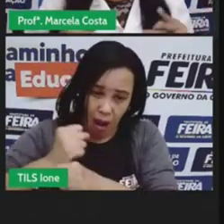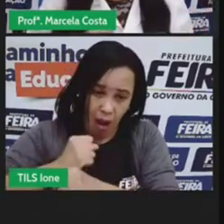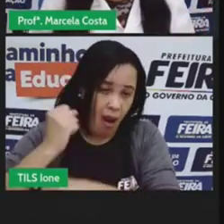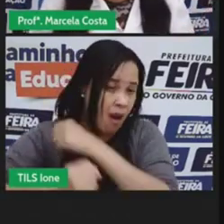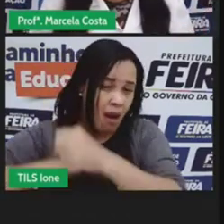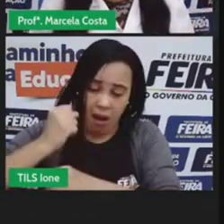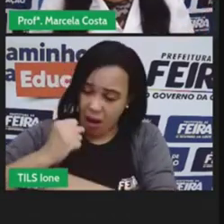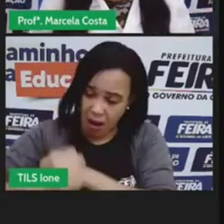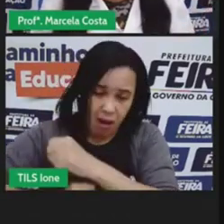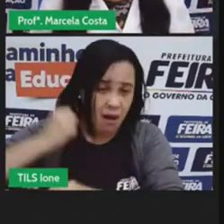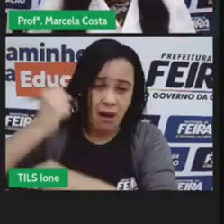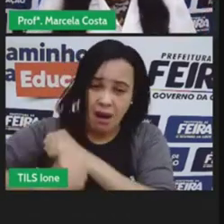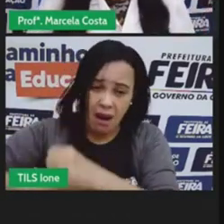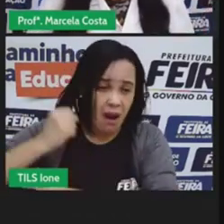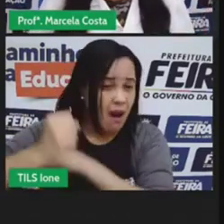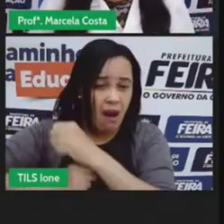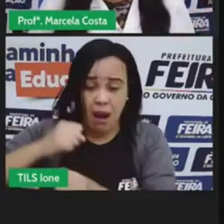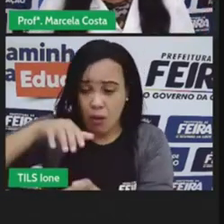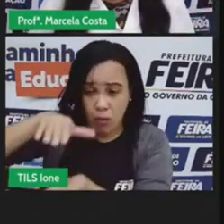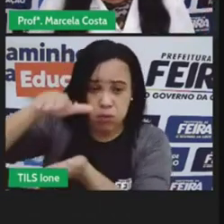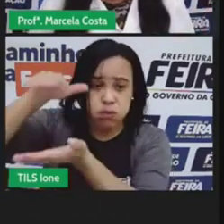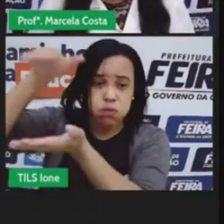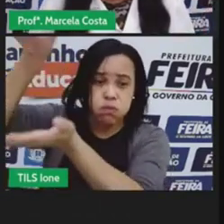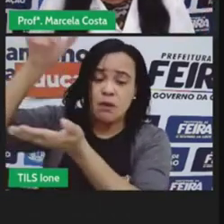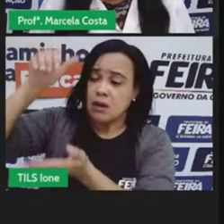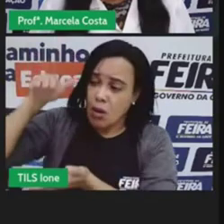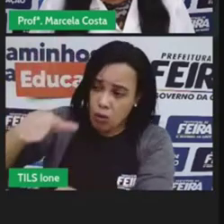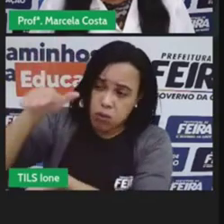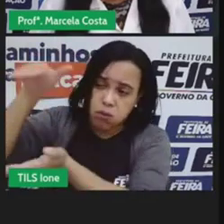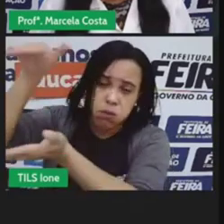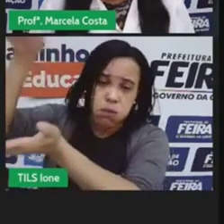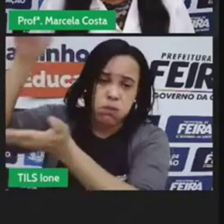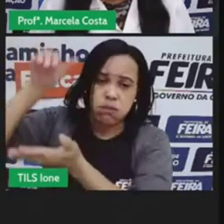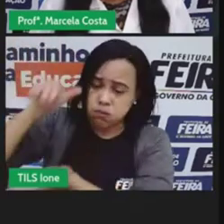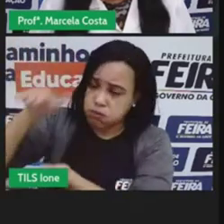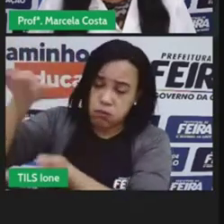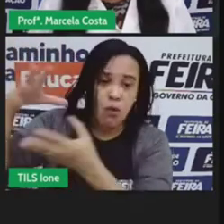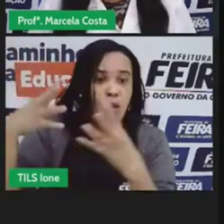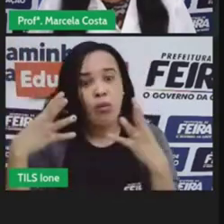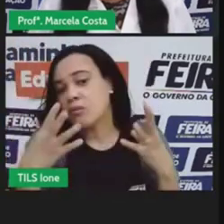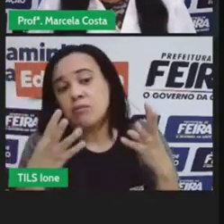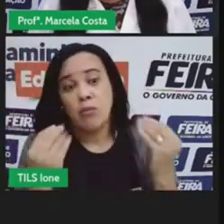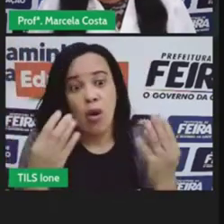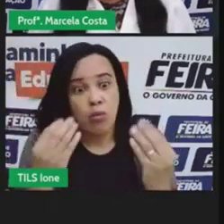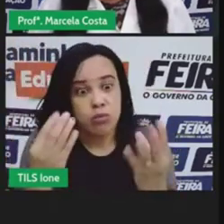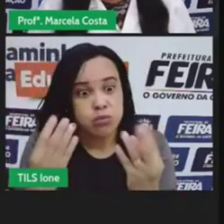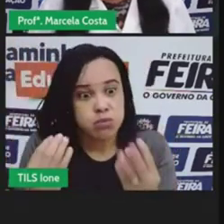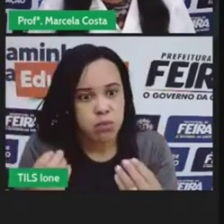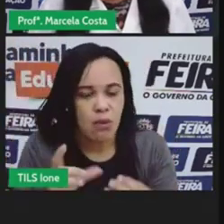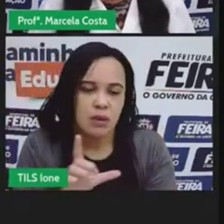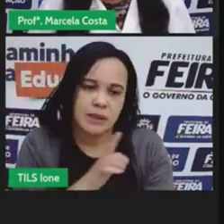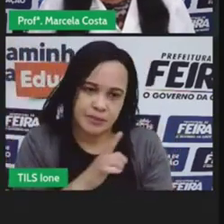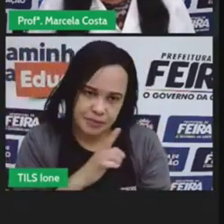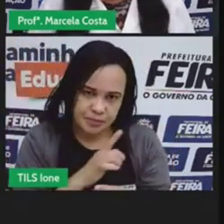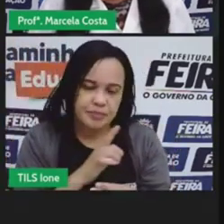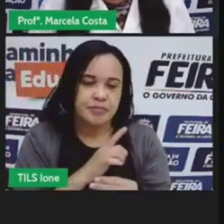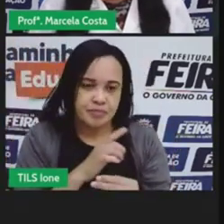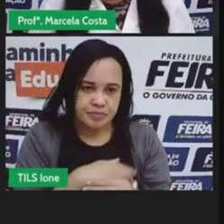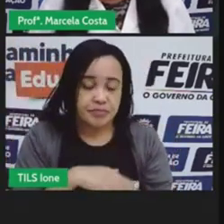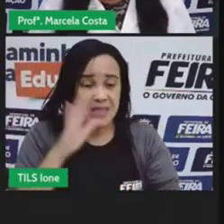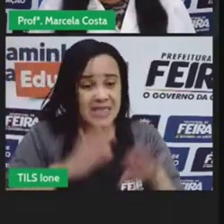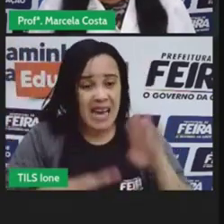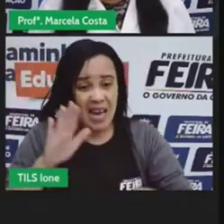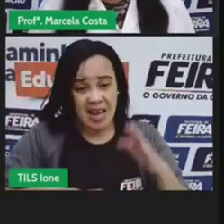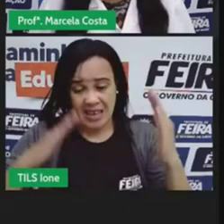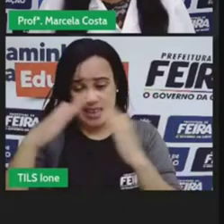acumulado acumulado olha para essas imagens que eu mostro para você quantas coisas às vezes a gente tem em casa